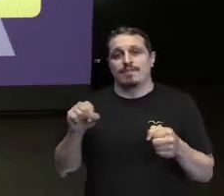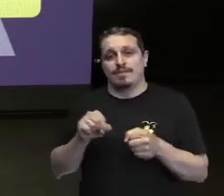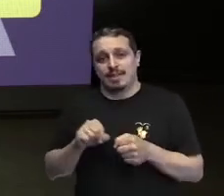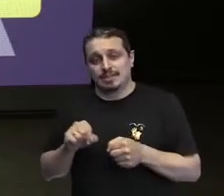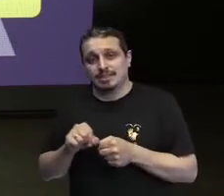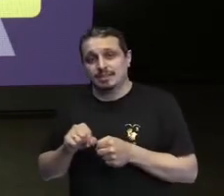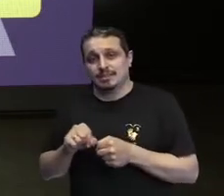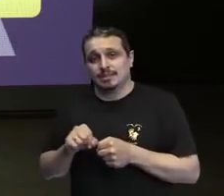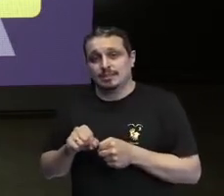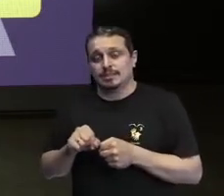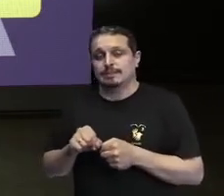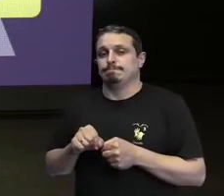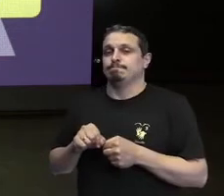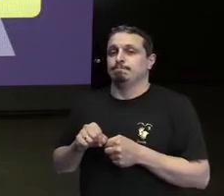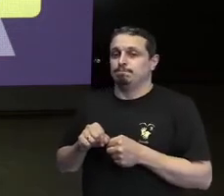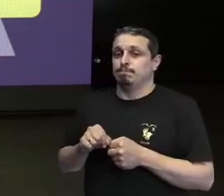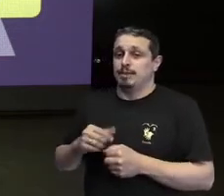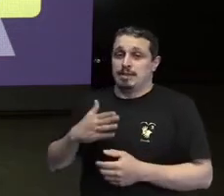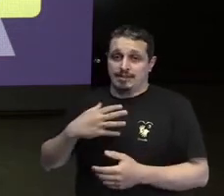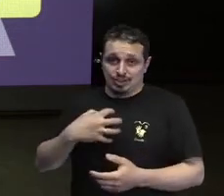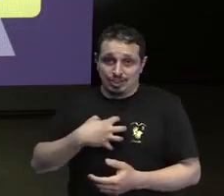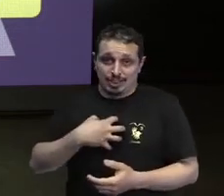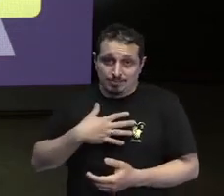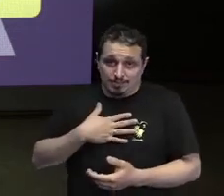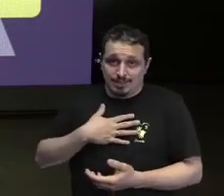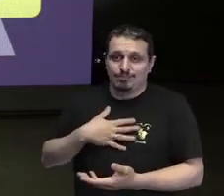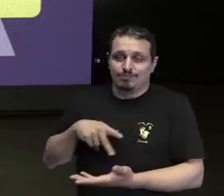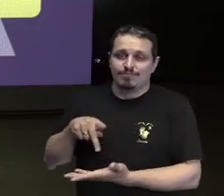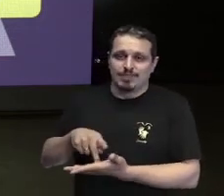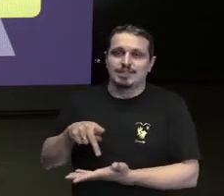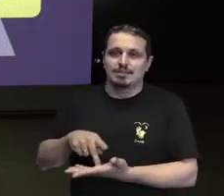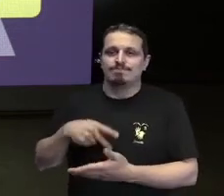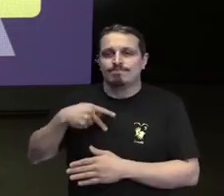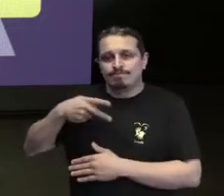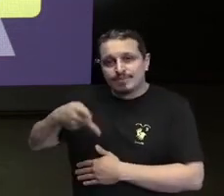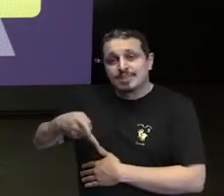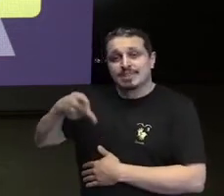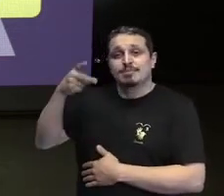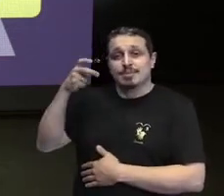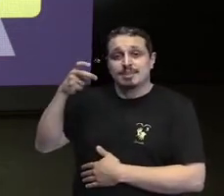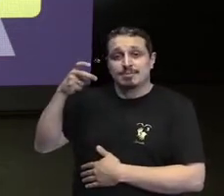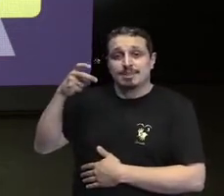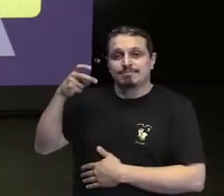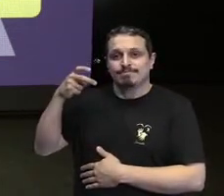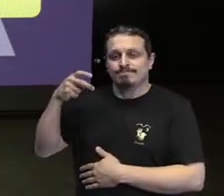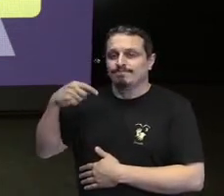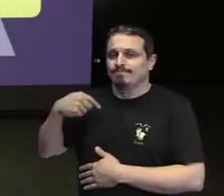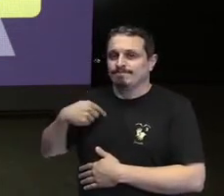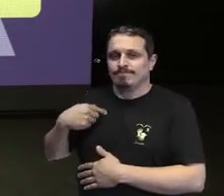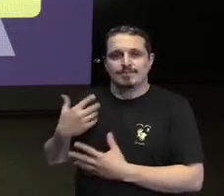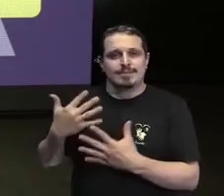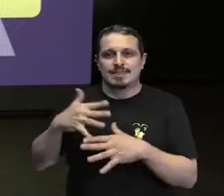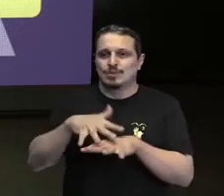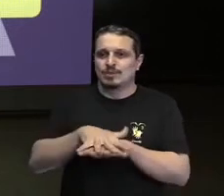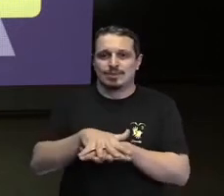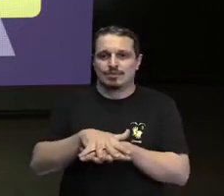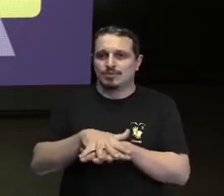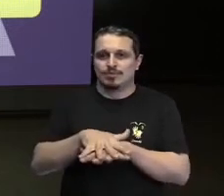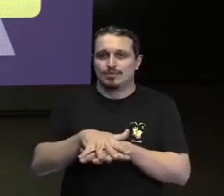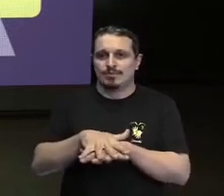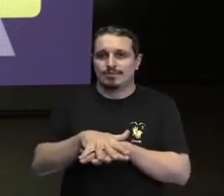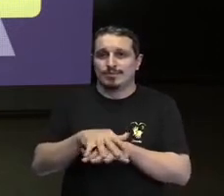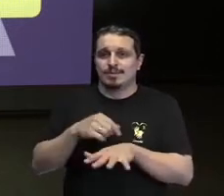forma ativa consegue se perceber não inclusivo e consegue mudar de atitude e criar ações